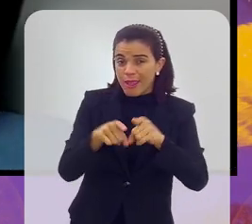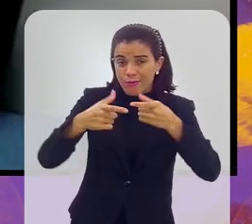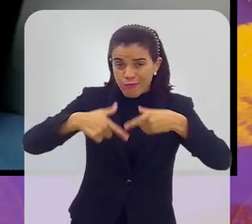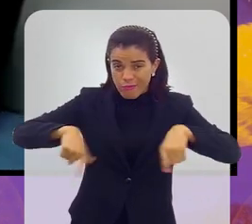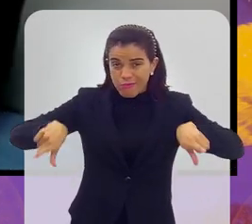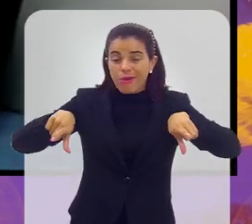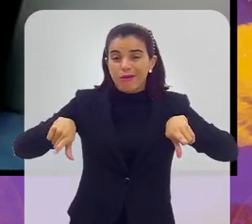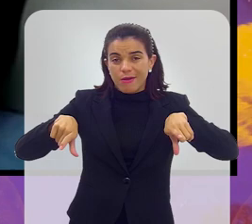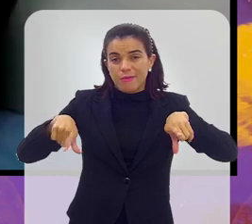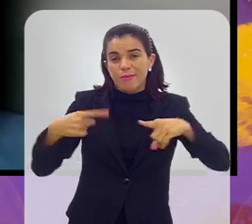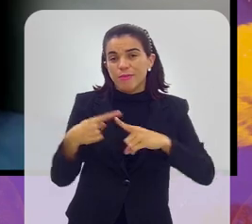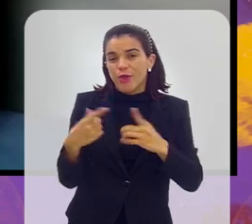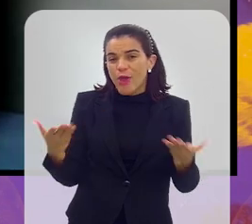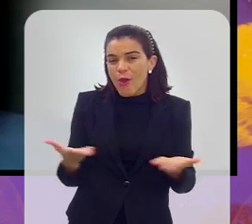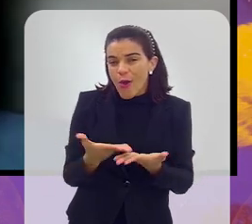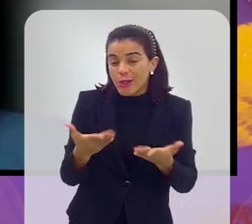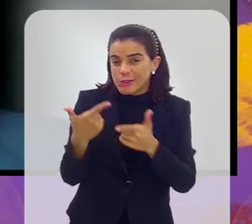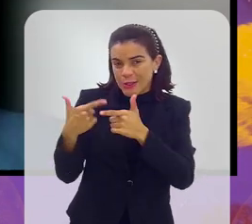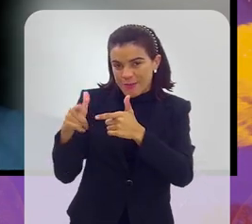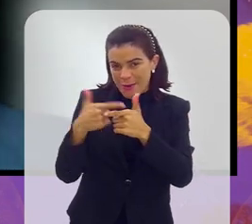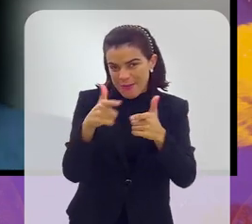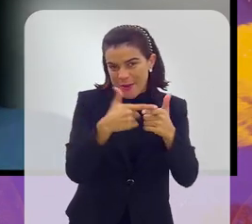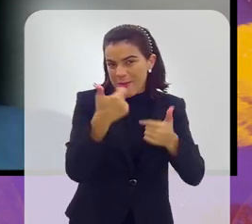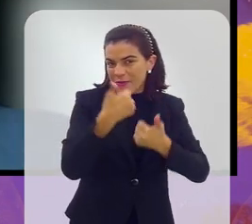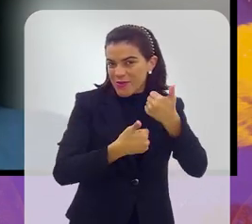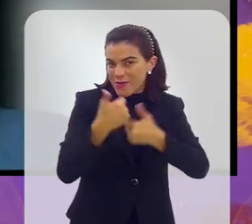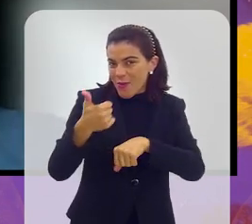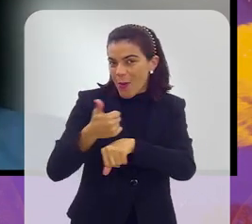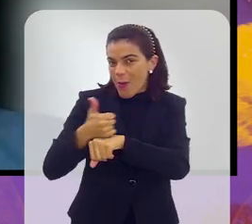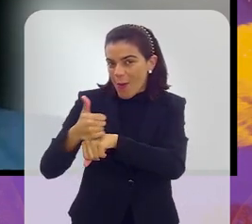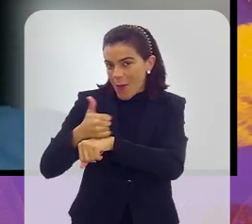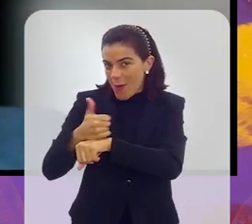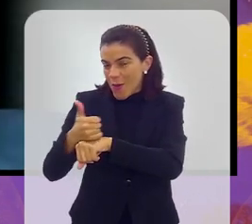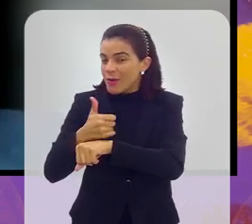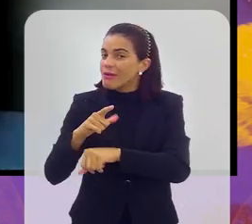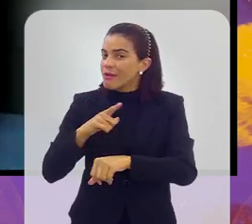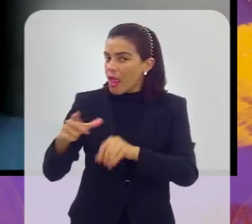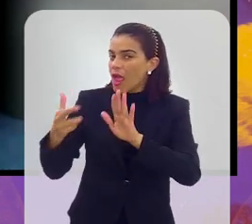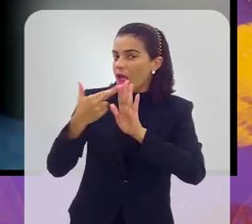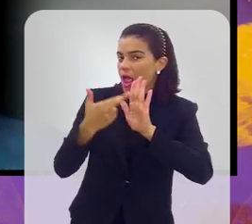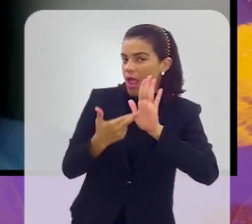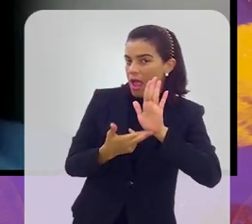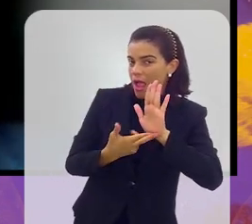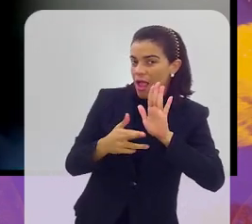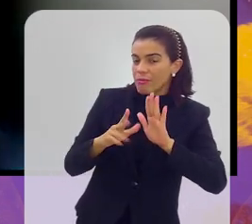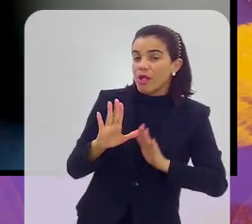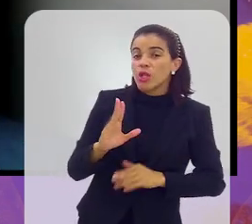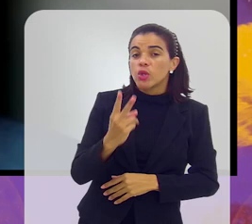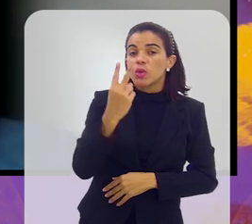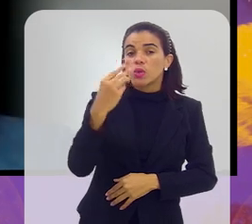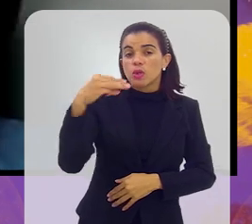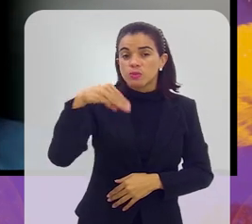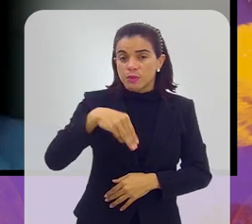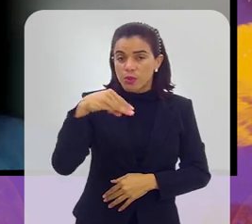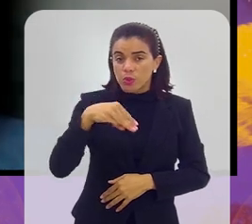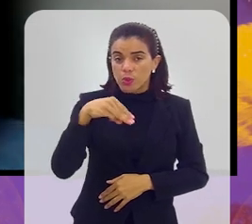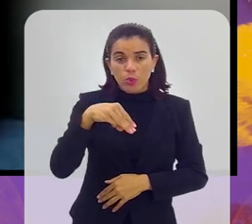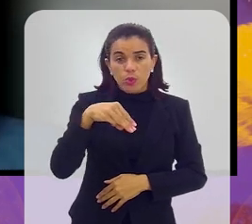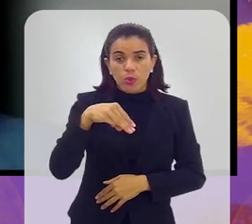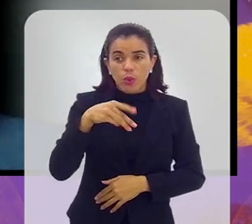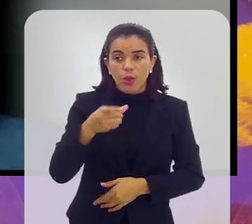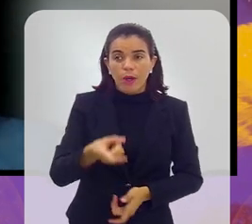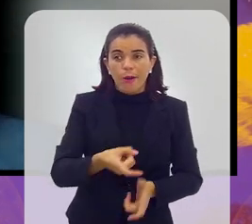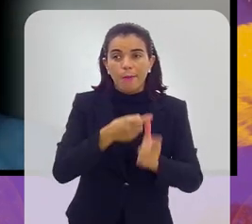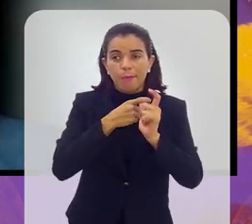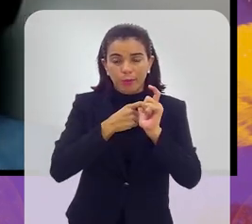de campo, que hoje em dia acaba sendo um problema no nosso futebol profissional. Então, a gente tem algumas regras de deixar até dois minutos um jogador de fora que